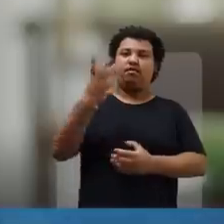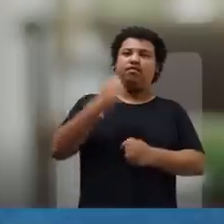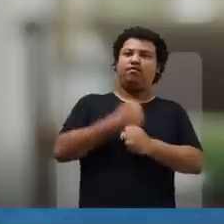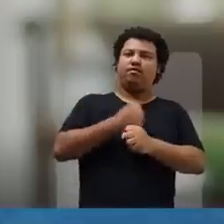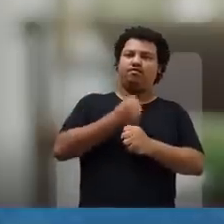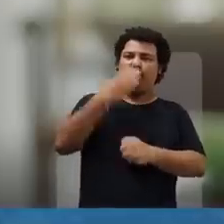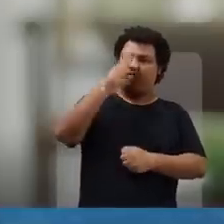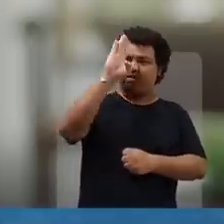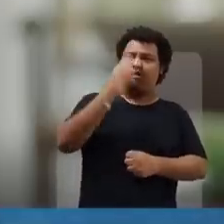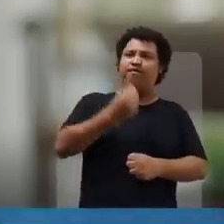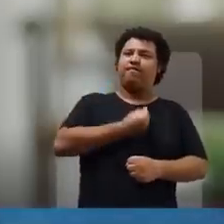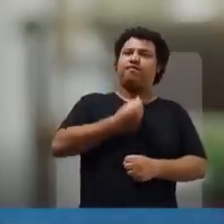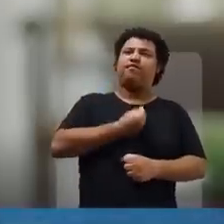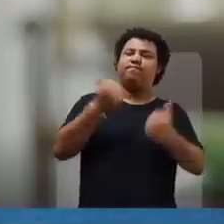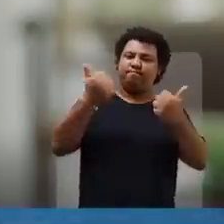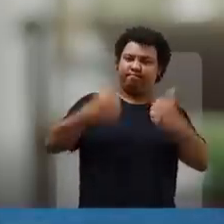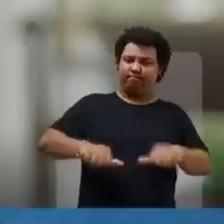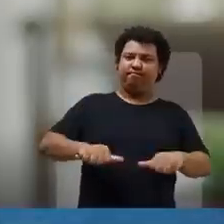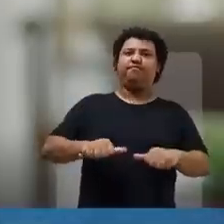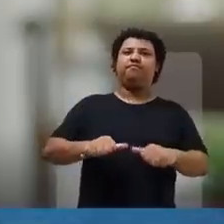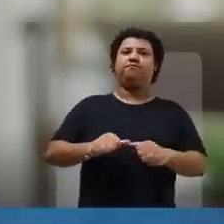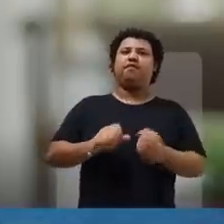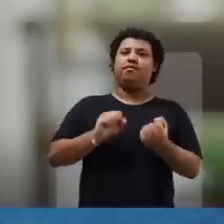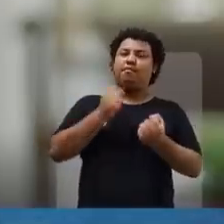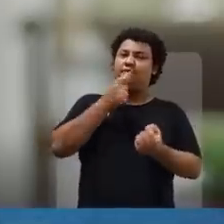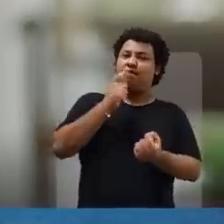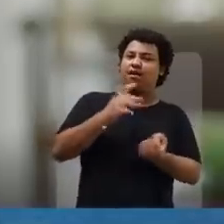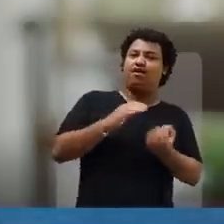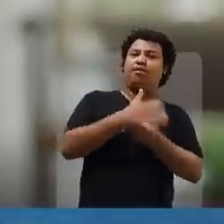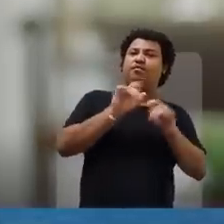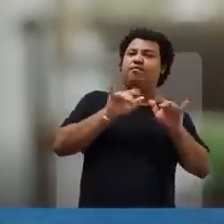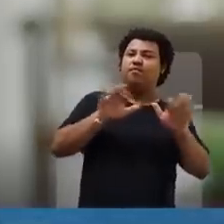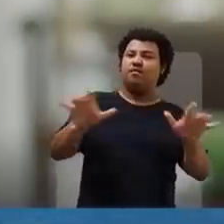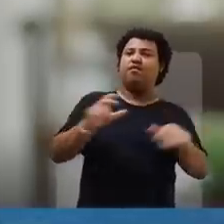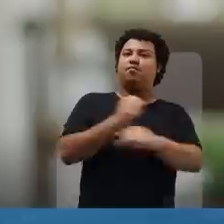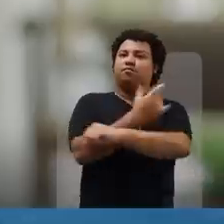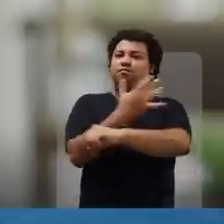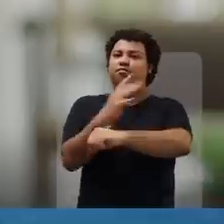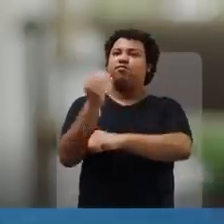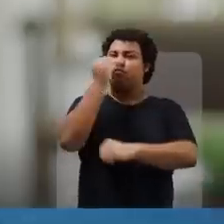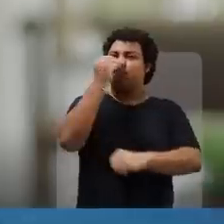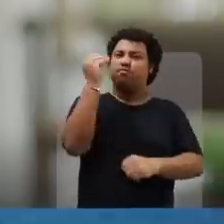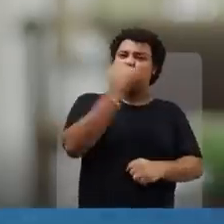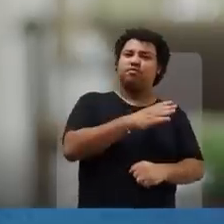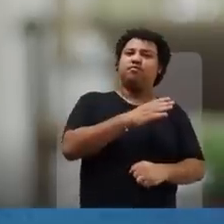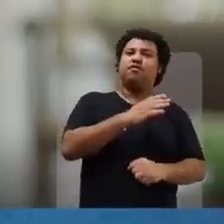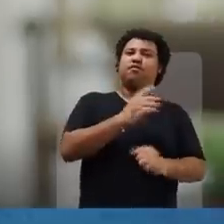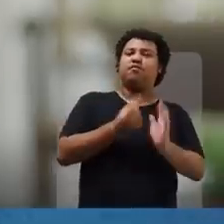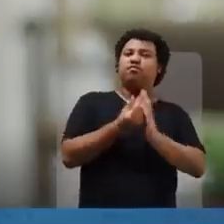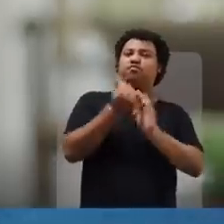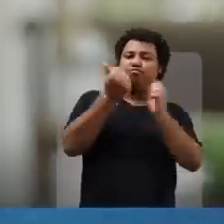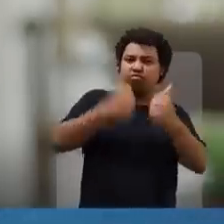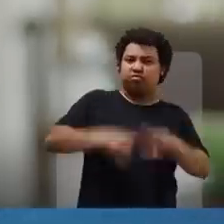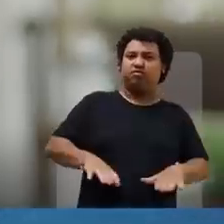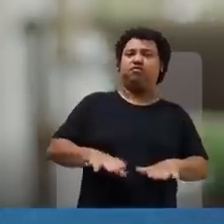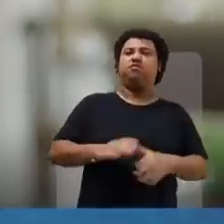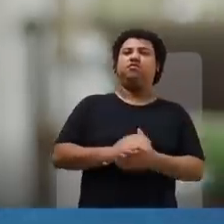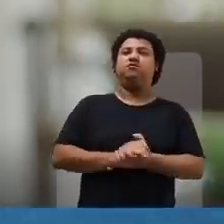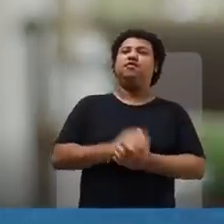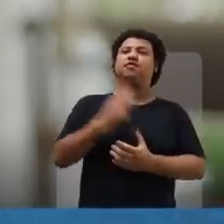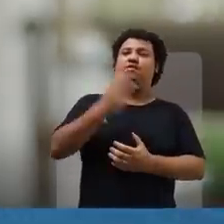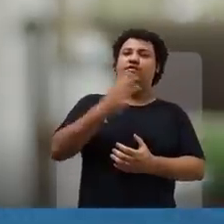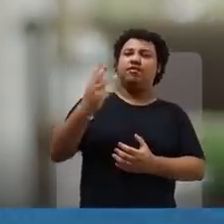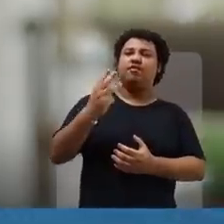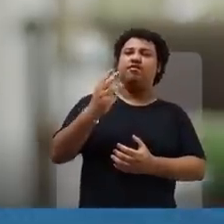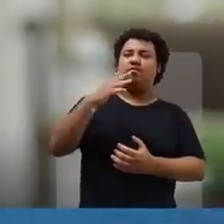Em quatro anos de Bolsonaro, a vida piorou. Deboche com a pandemia, descaso com o meio ambiente e um desastre na economia.